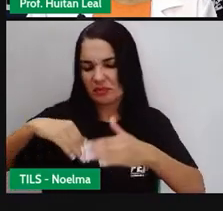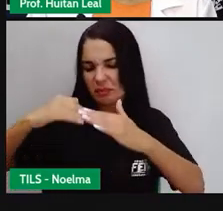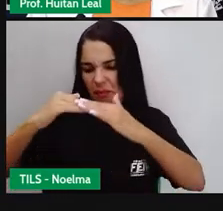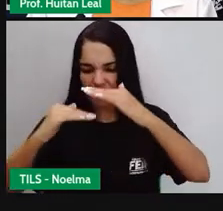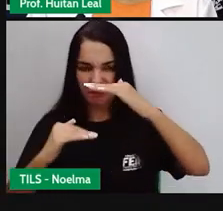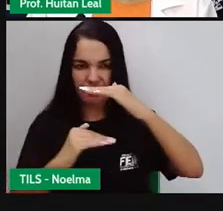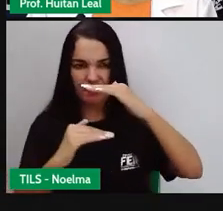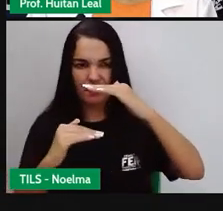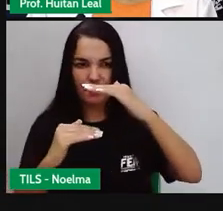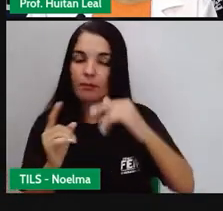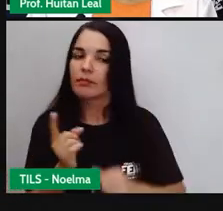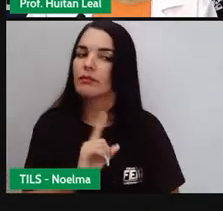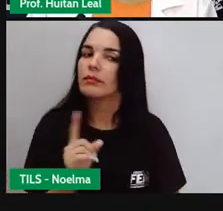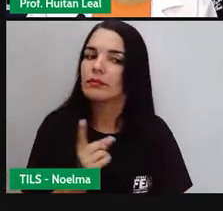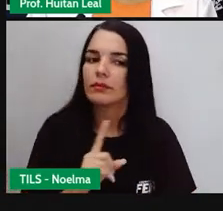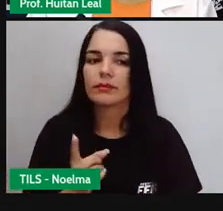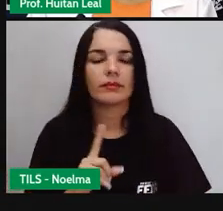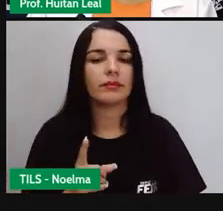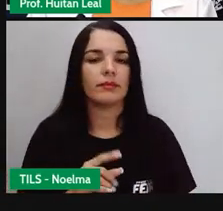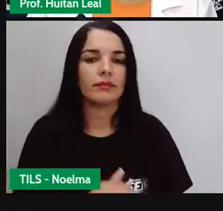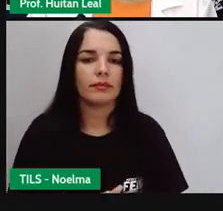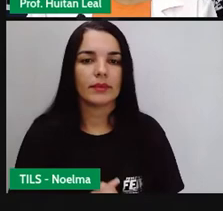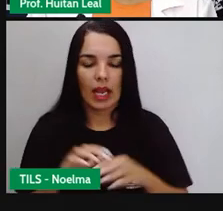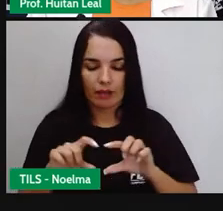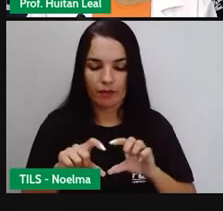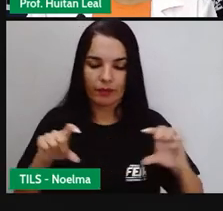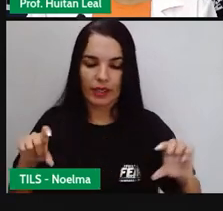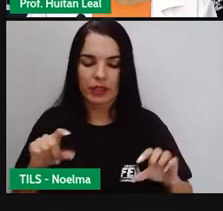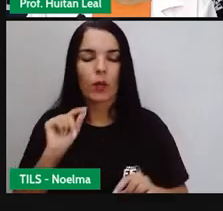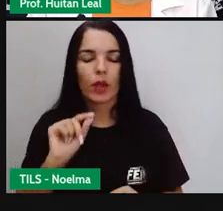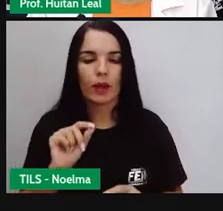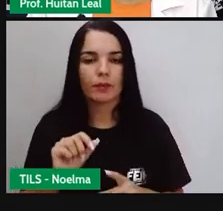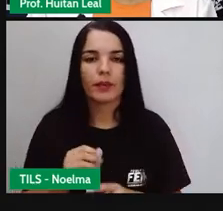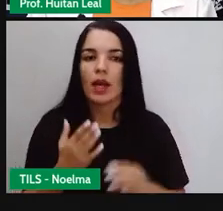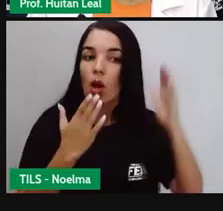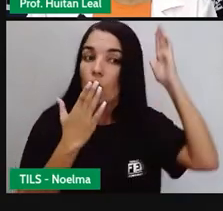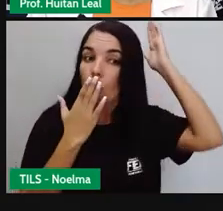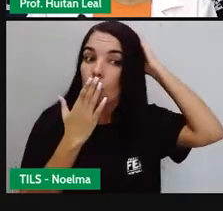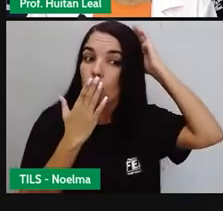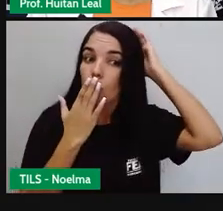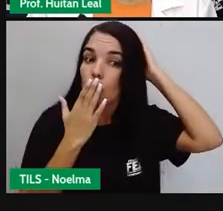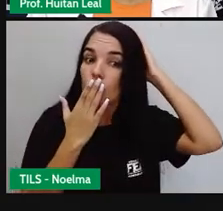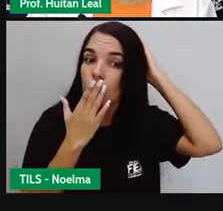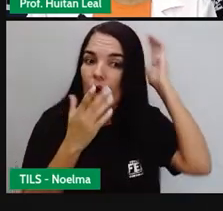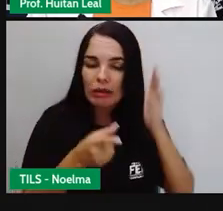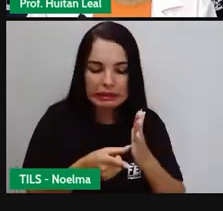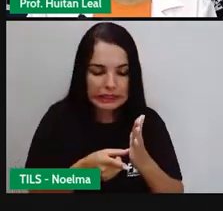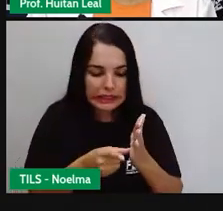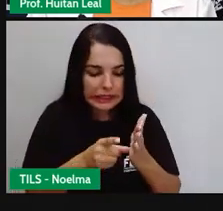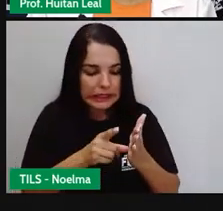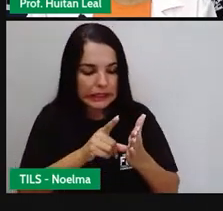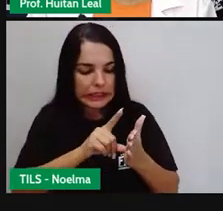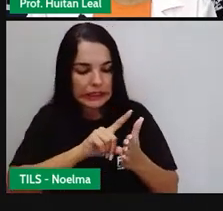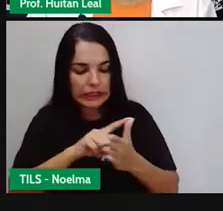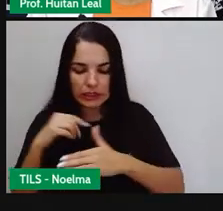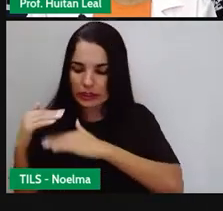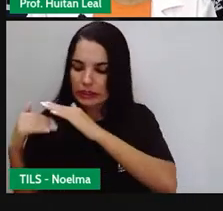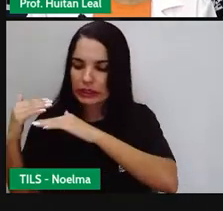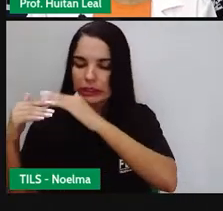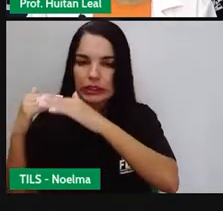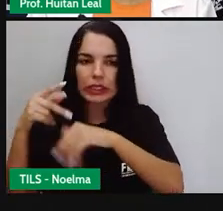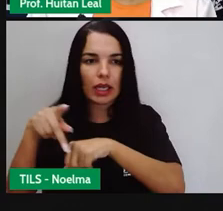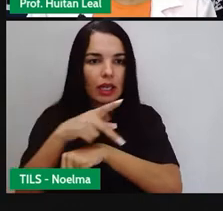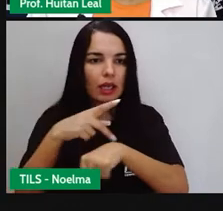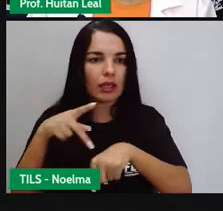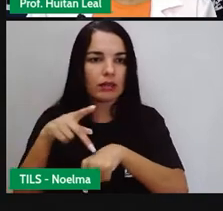convivência? Os índios atrasam o desenvolvimento do país. Isso é uma frase política muito negativa e isso não existe, de